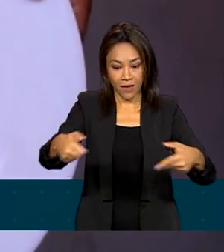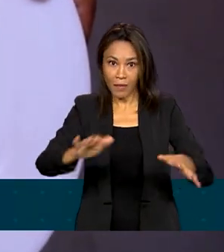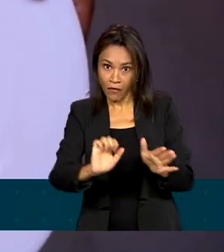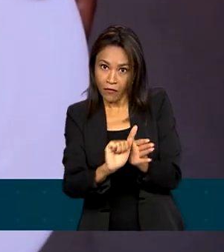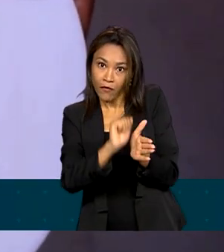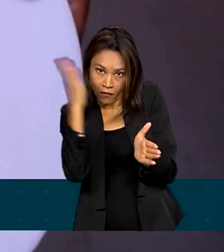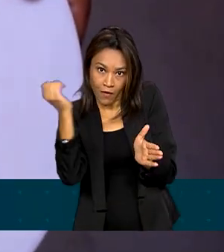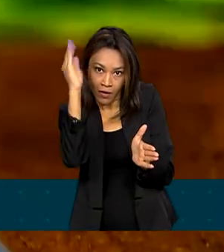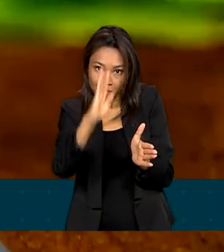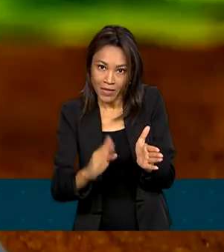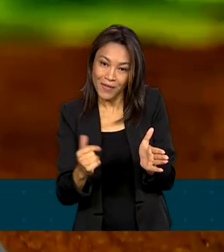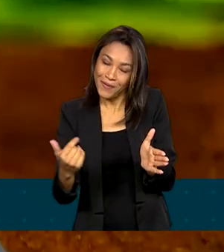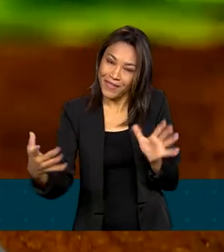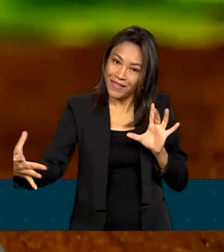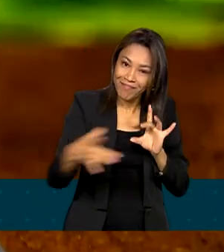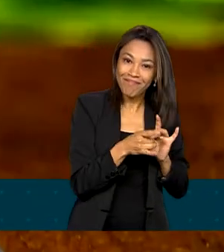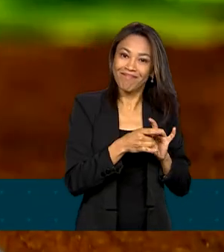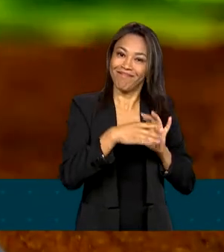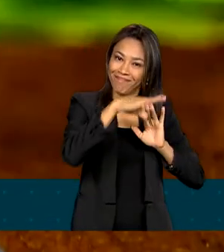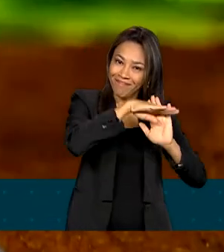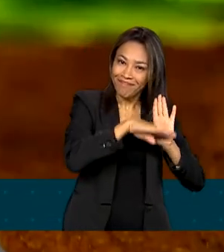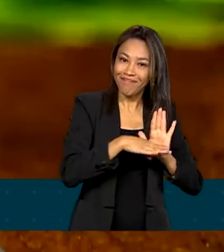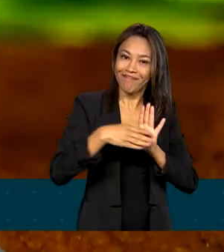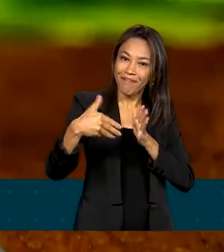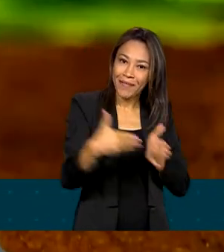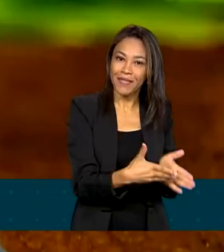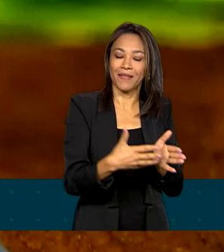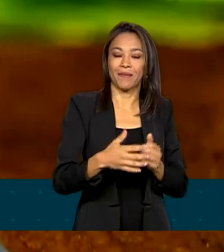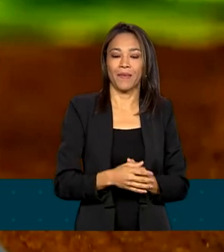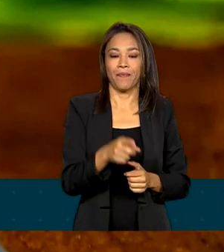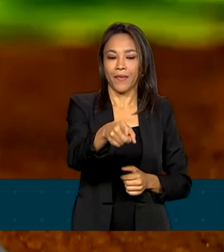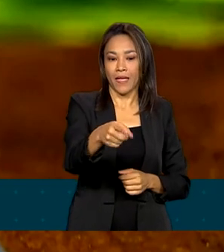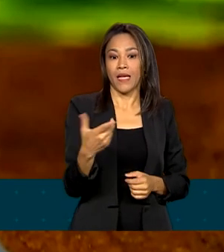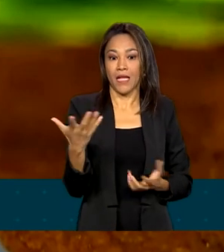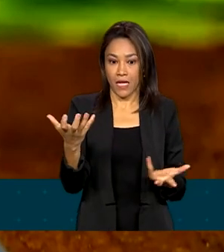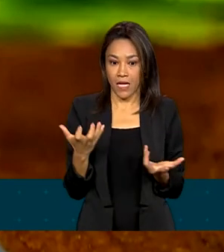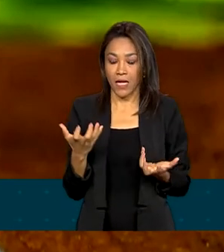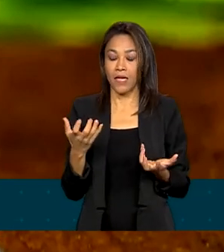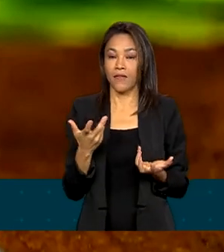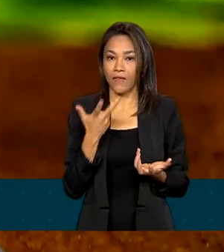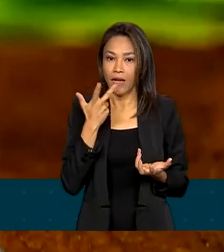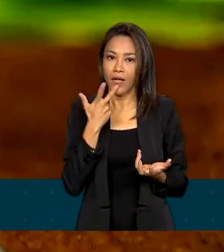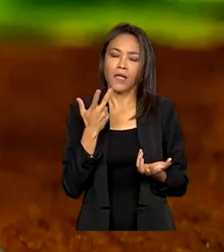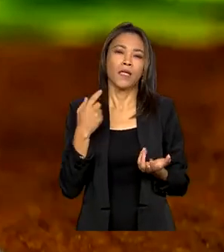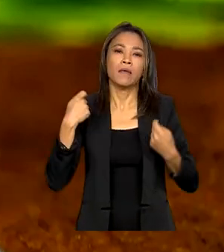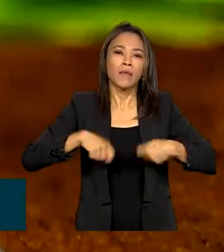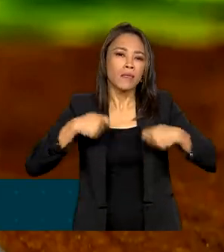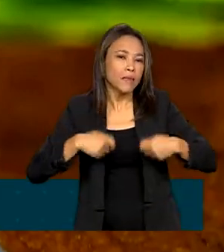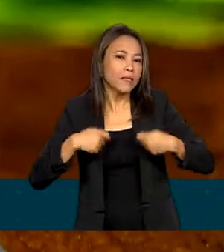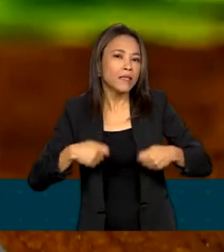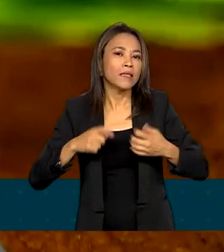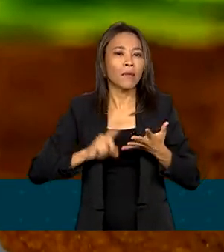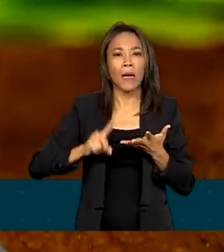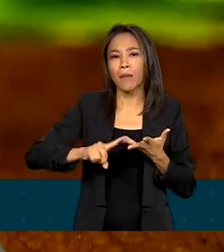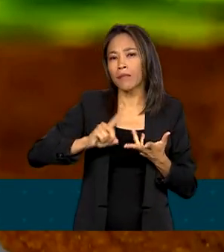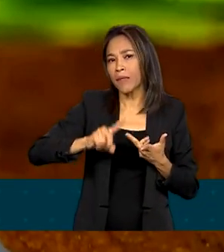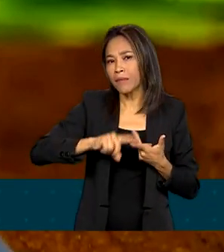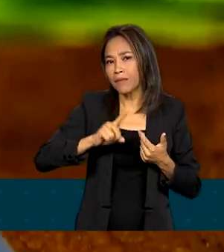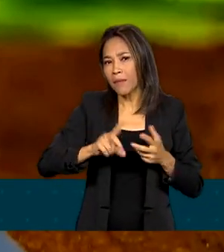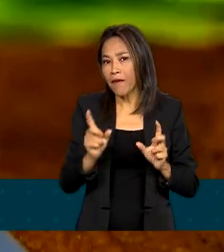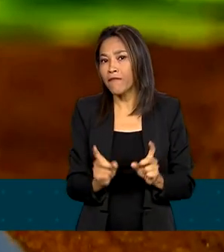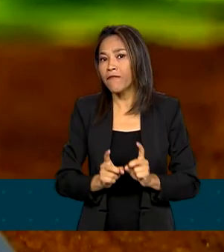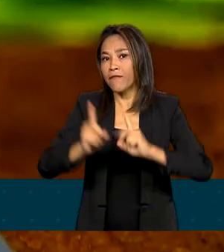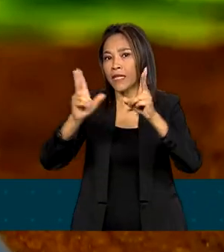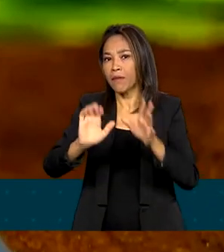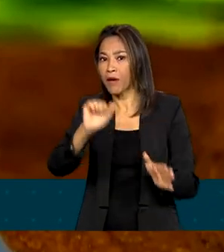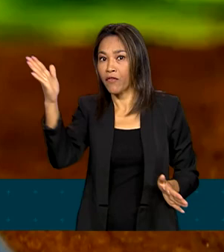participou do programa. A gente começou a ter um entendimento das demandas para quem quer exportar, das necessidades para quem quer exportar. E se inclui coisas